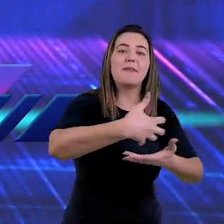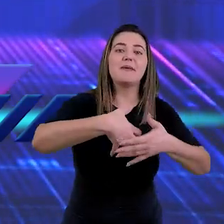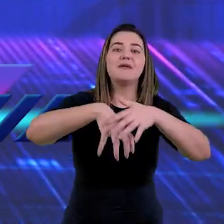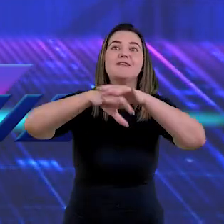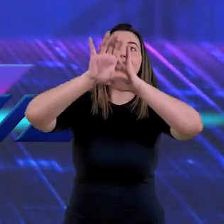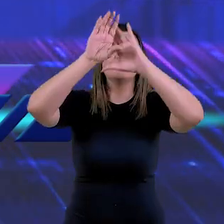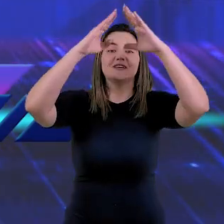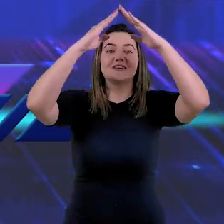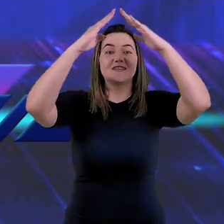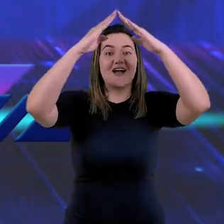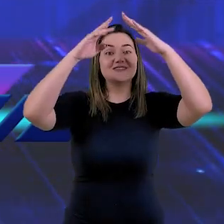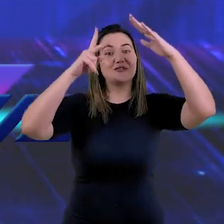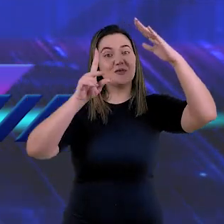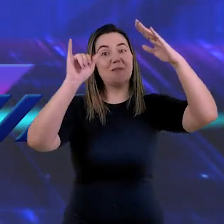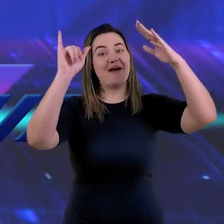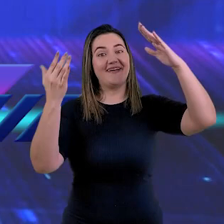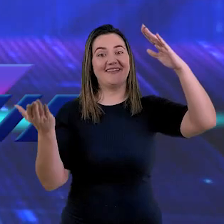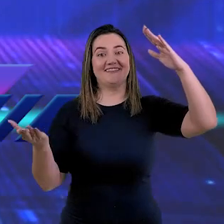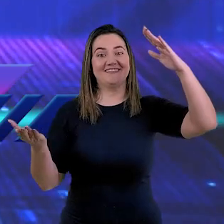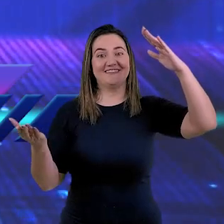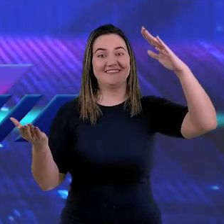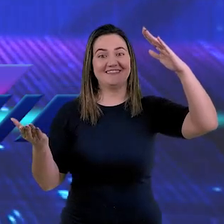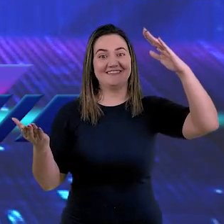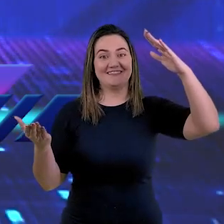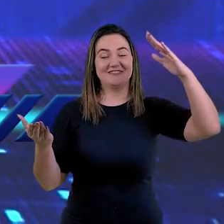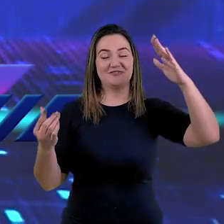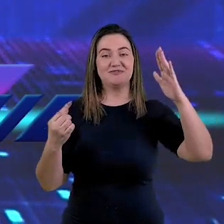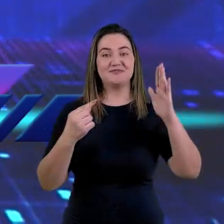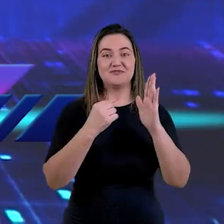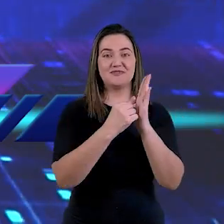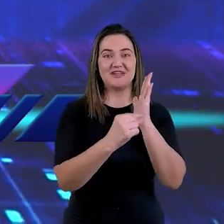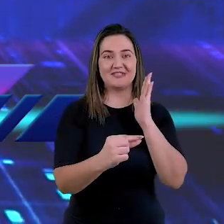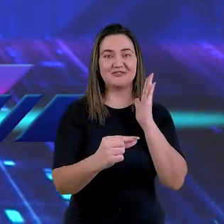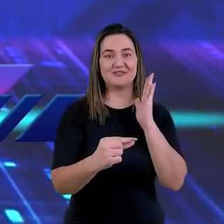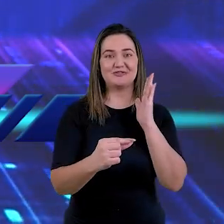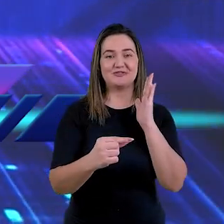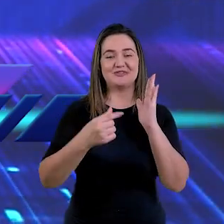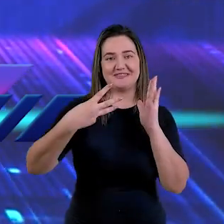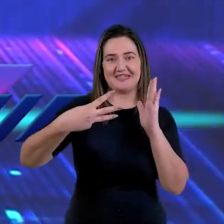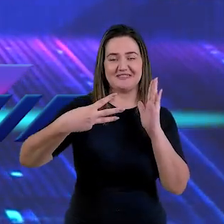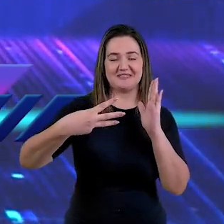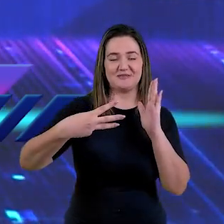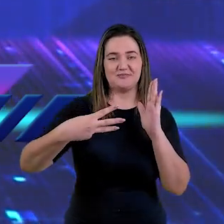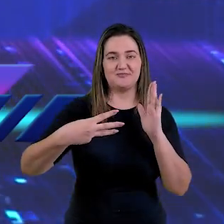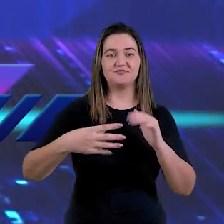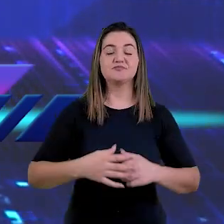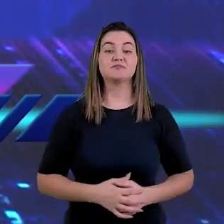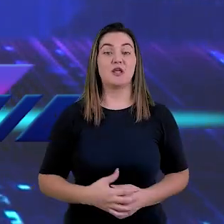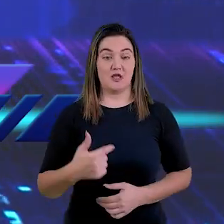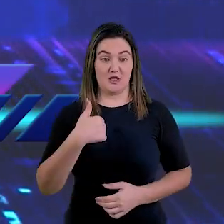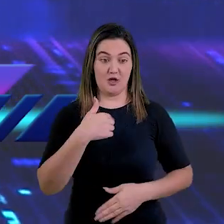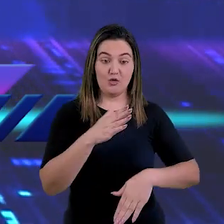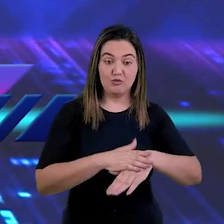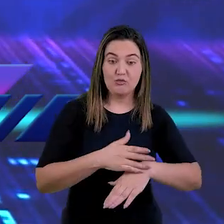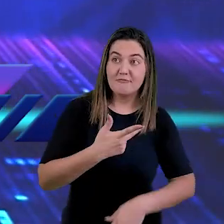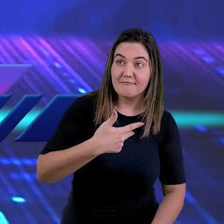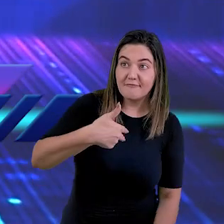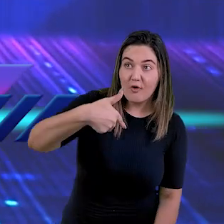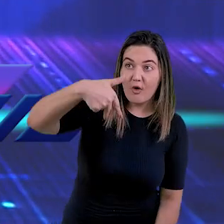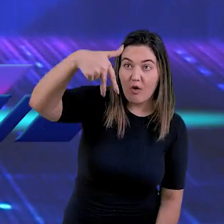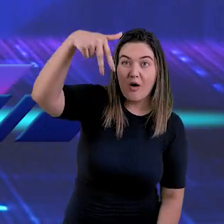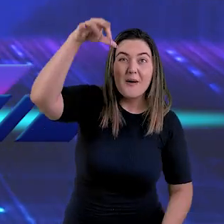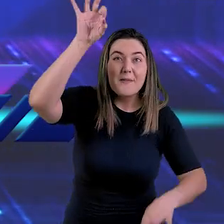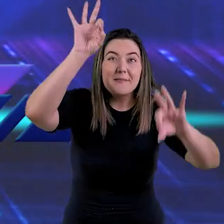levá-los para viverem na casa do pai. Versículo 3, e quando eu for